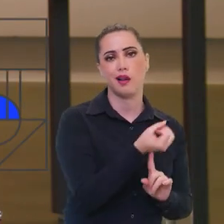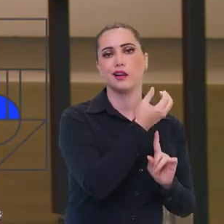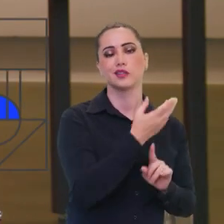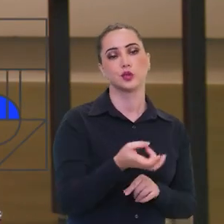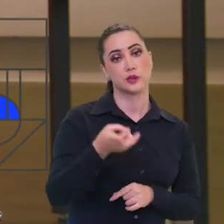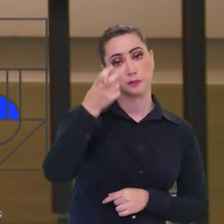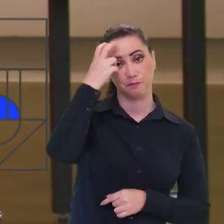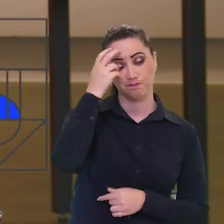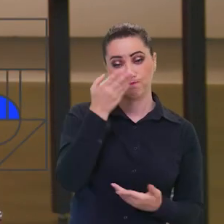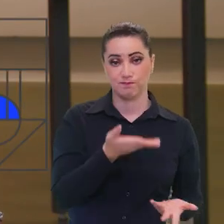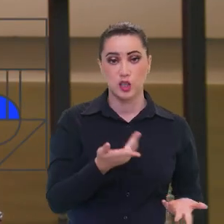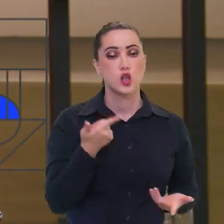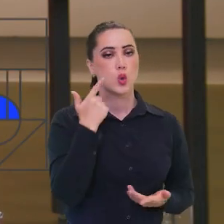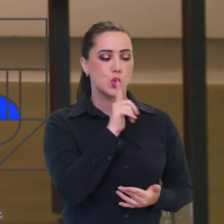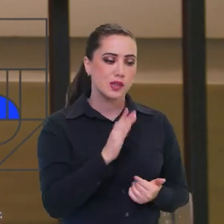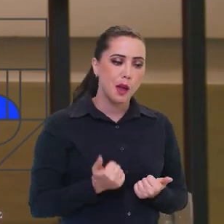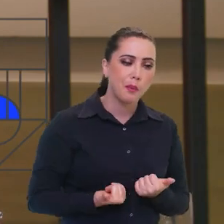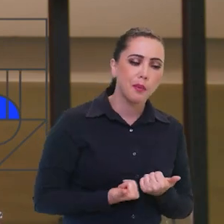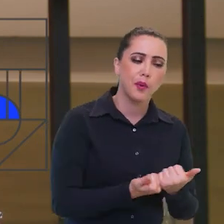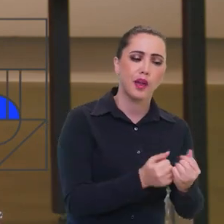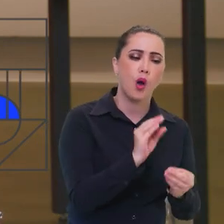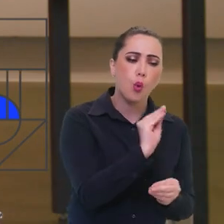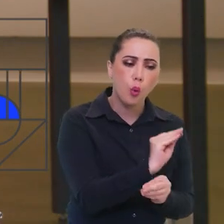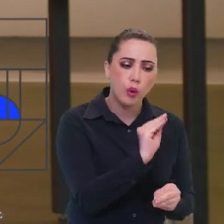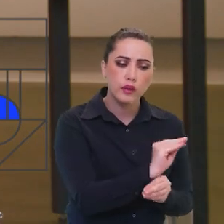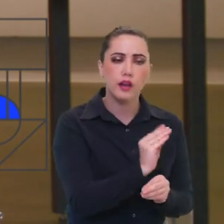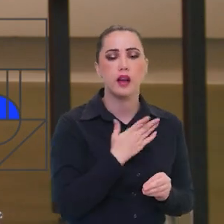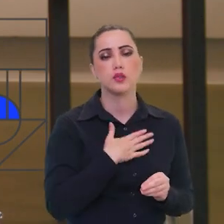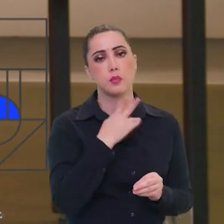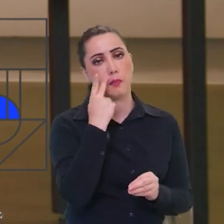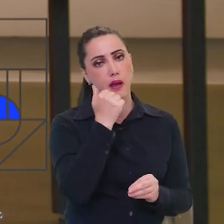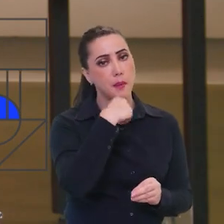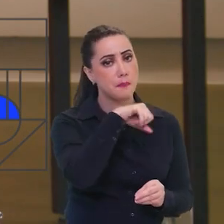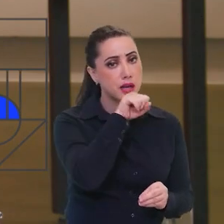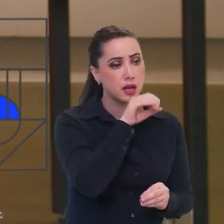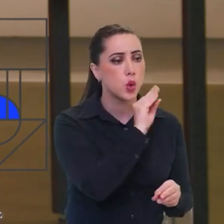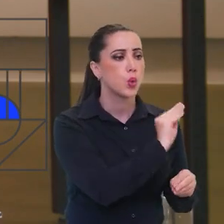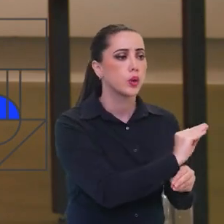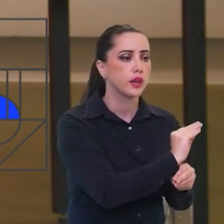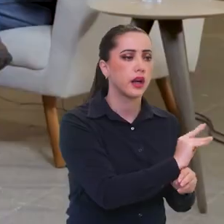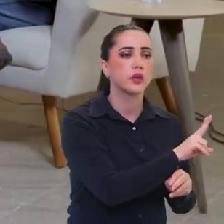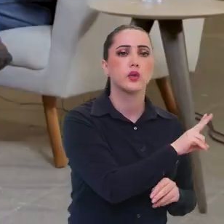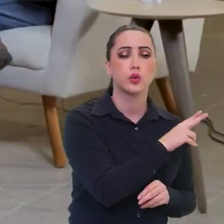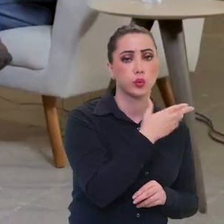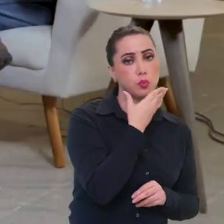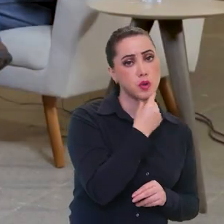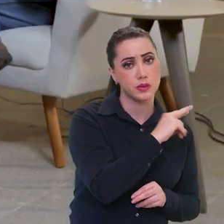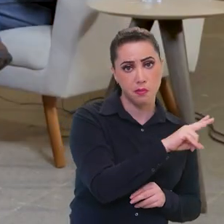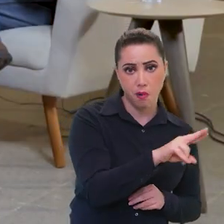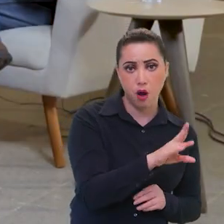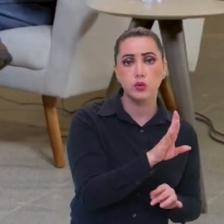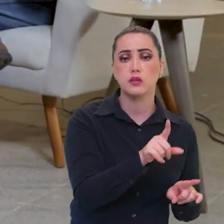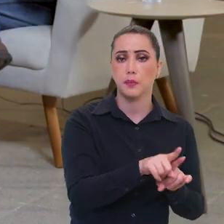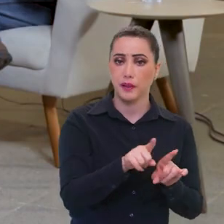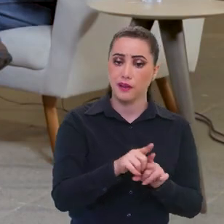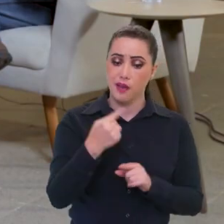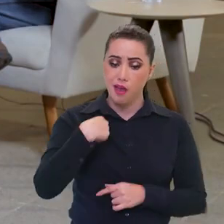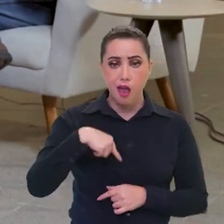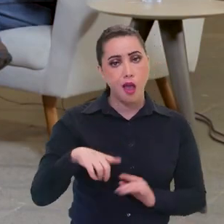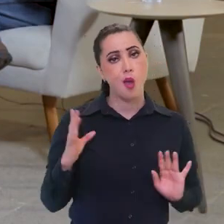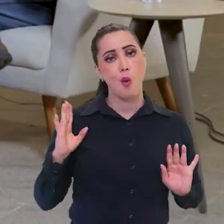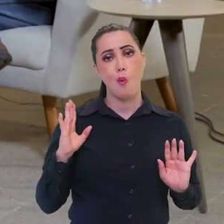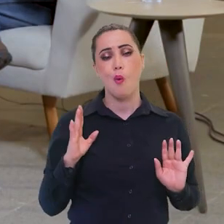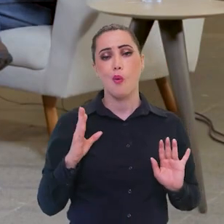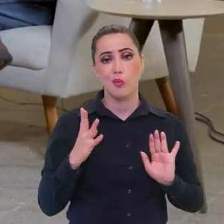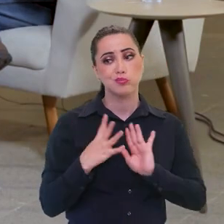fazer artístico, né, com isso eu pude auxiliar meus pais, auxiliar meus irmãos, então, assim, eu sou uma... Um